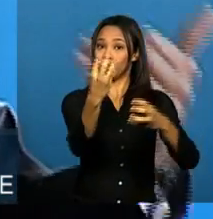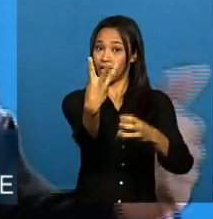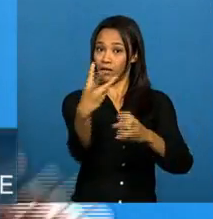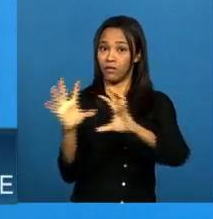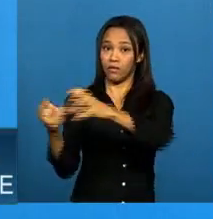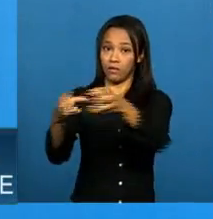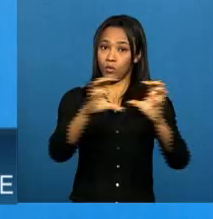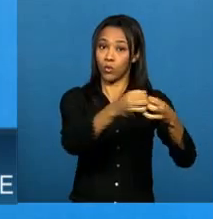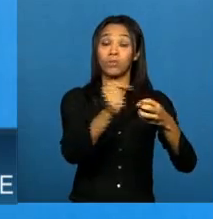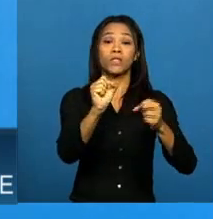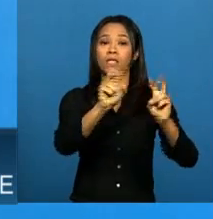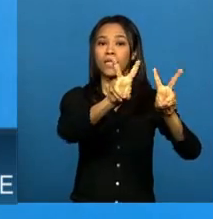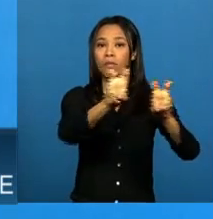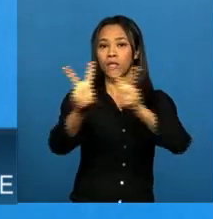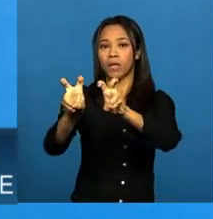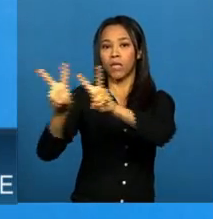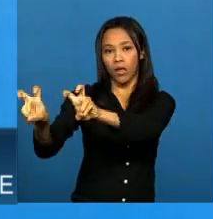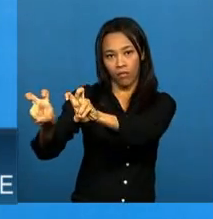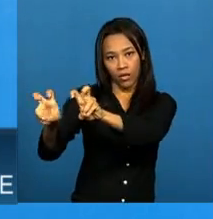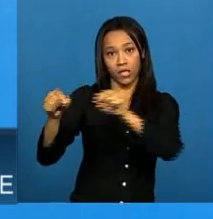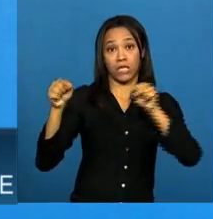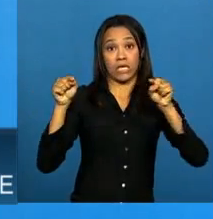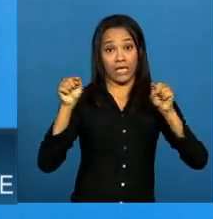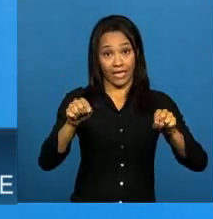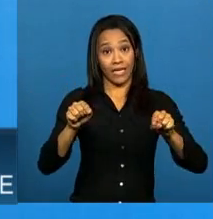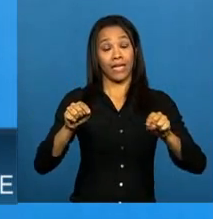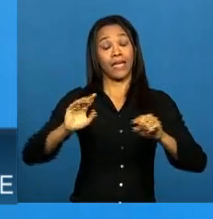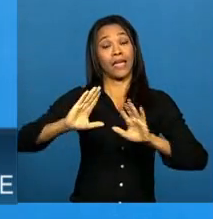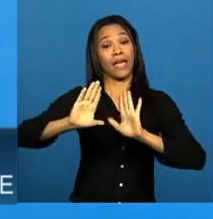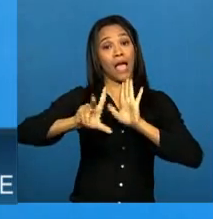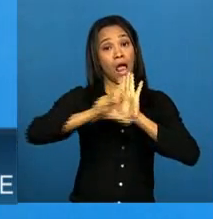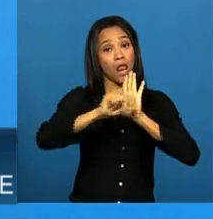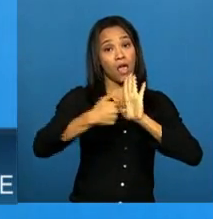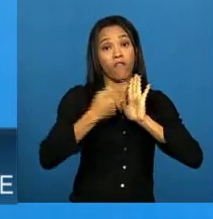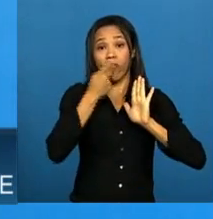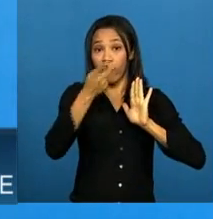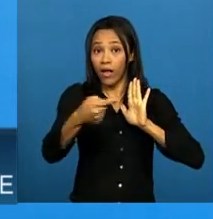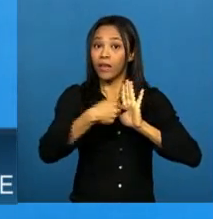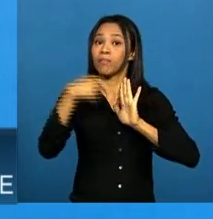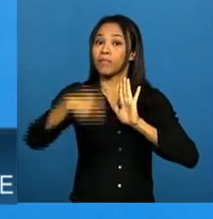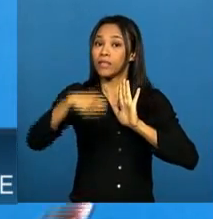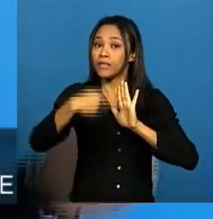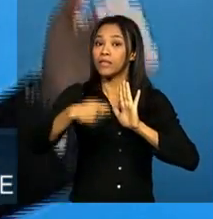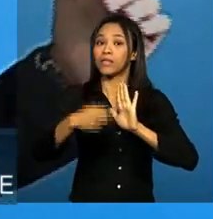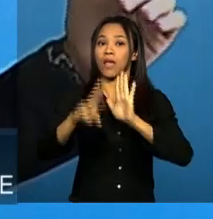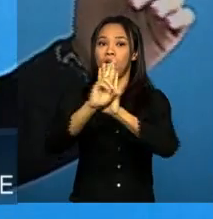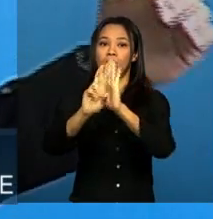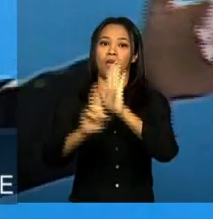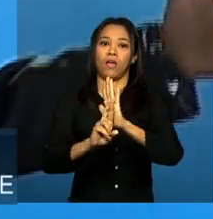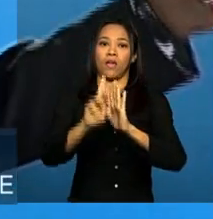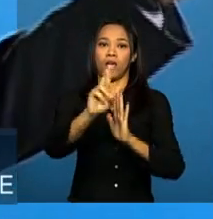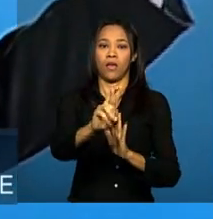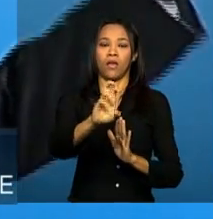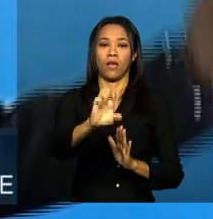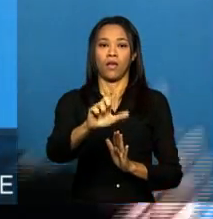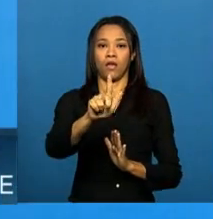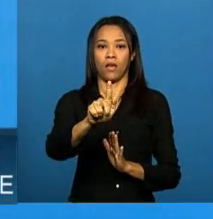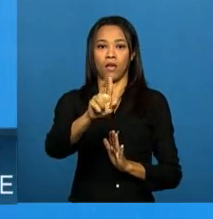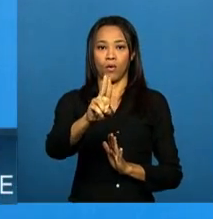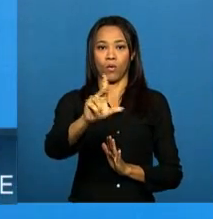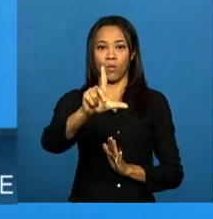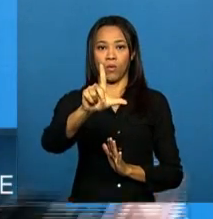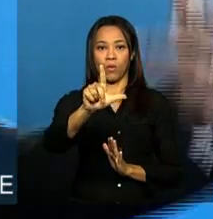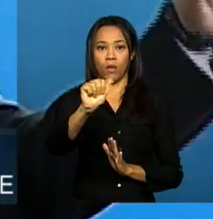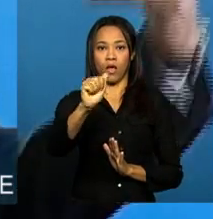a própria lei aponta com a necessidade de regulamentação. Nós, então, criamos